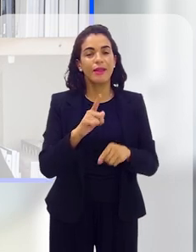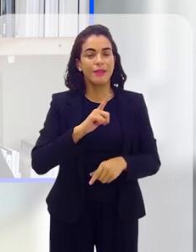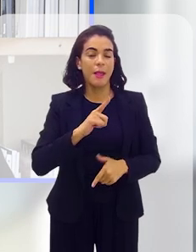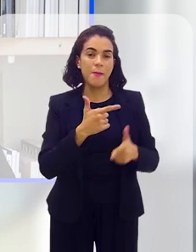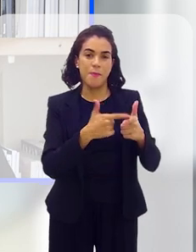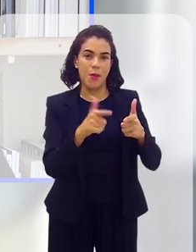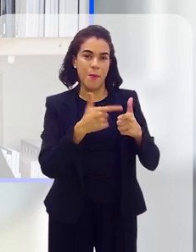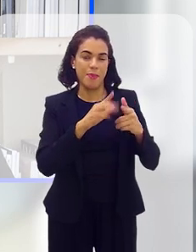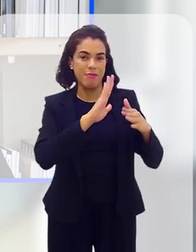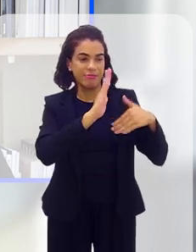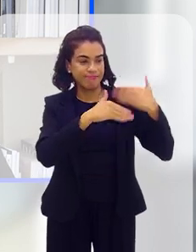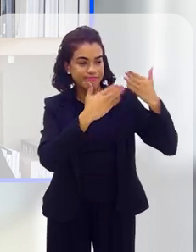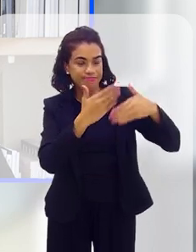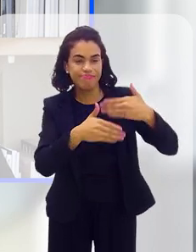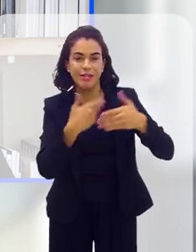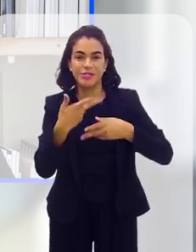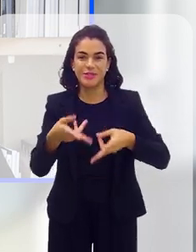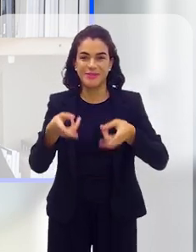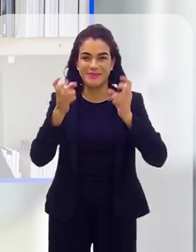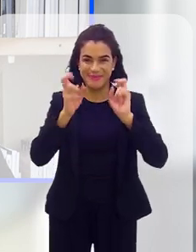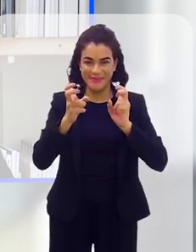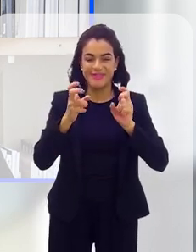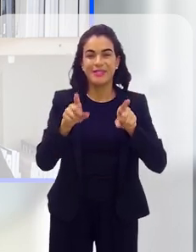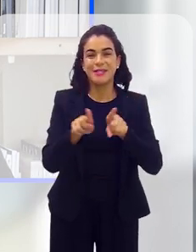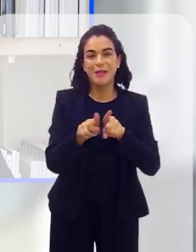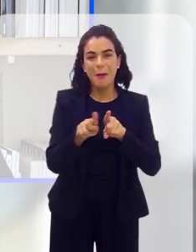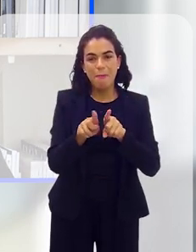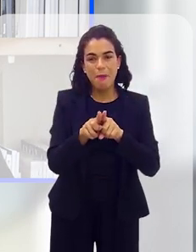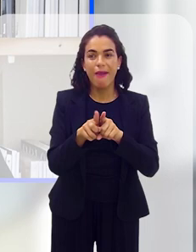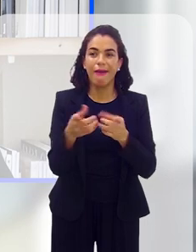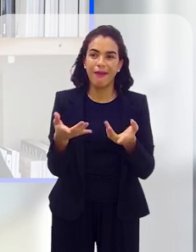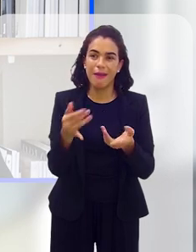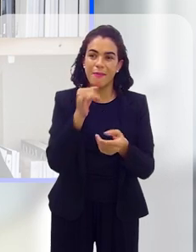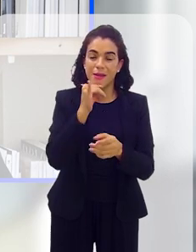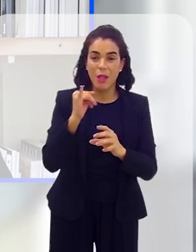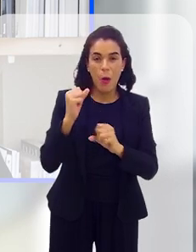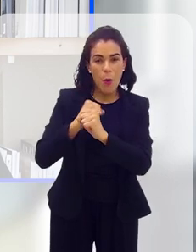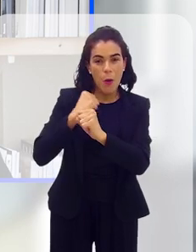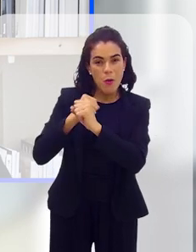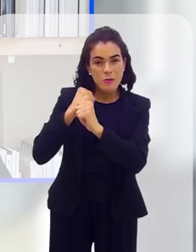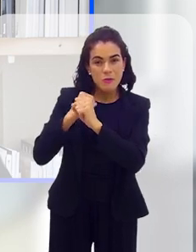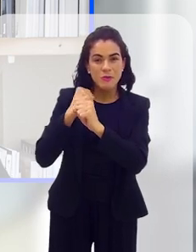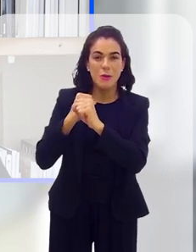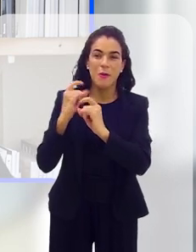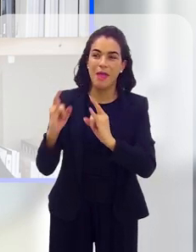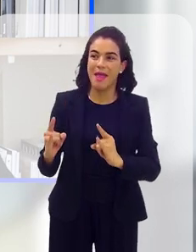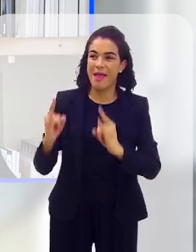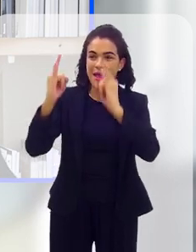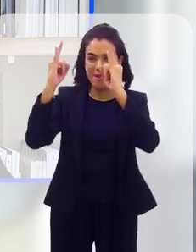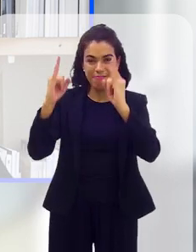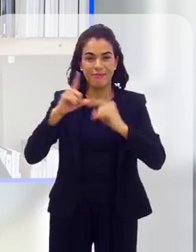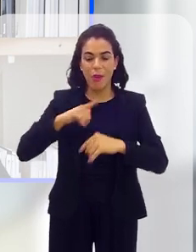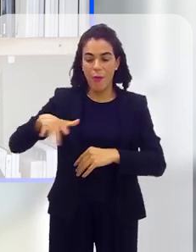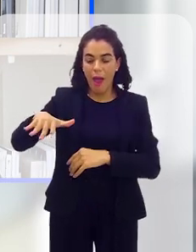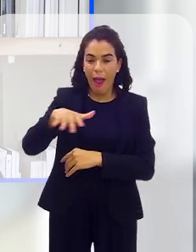traz um problema histórico, né, a gente pode perceber que até nas nossas construções mesmo, né, apartamentos, tem lá